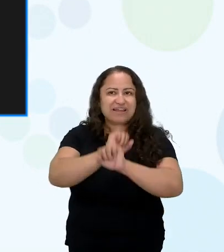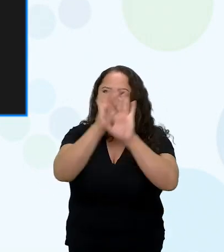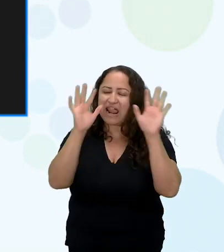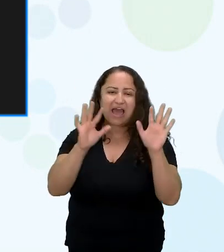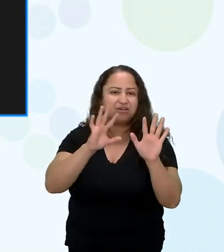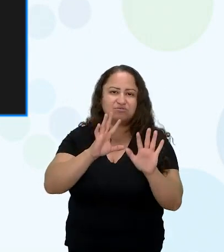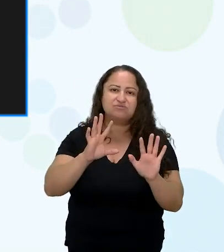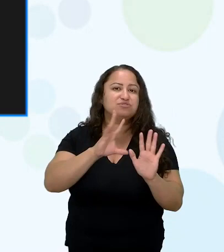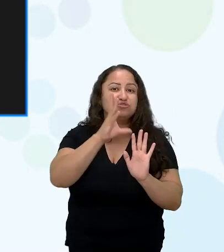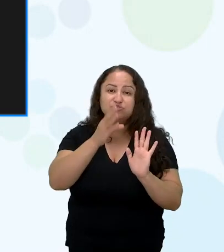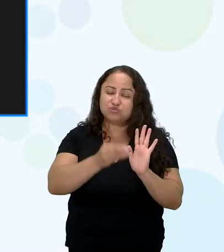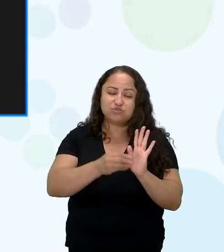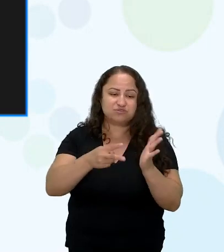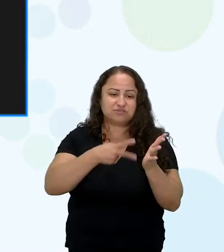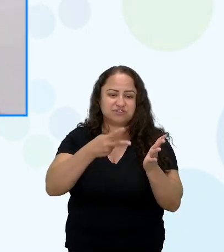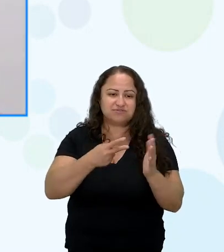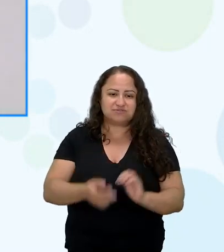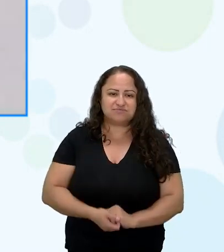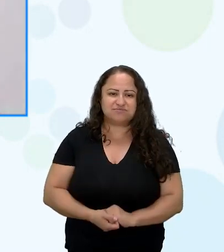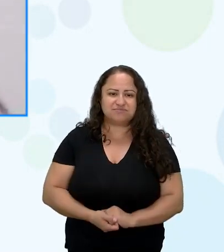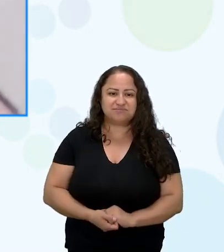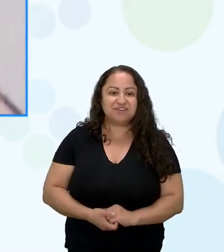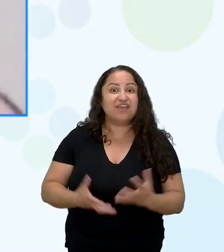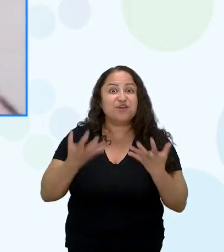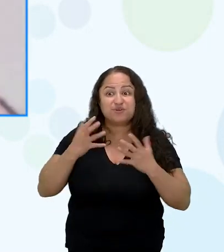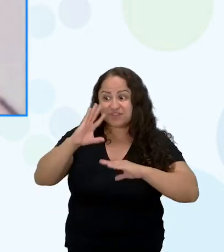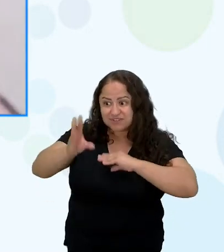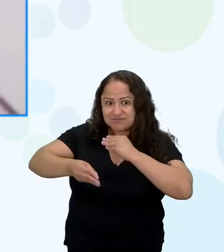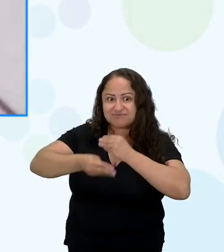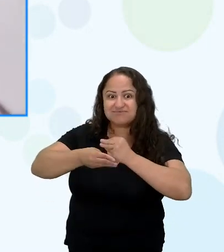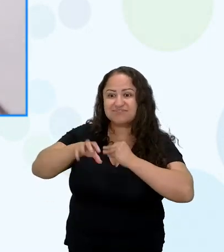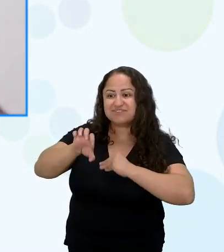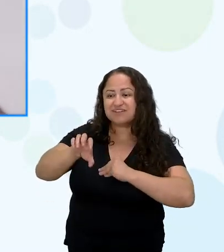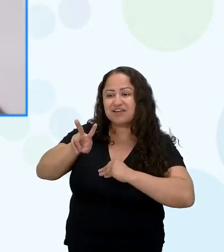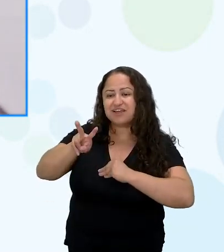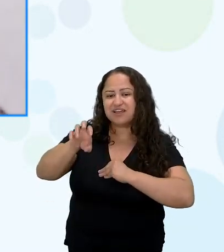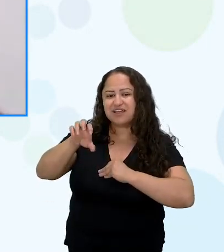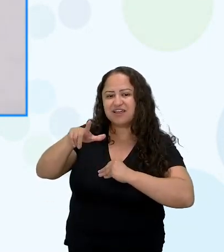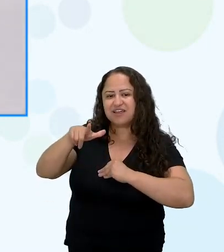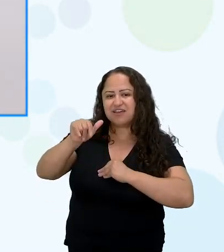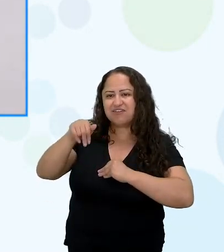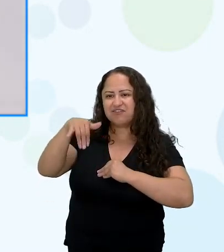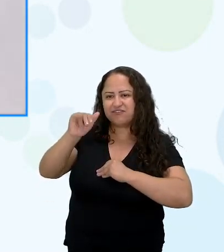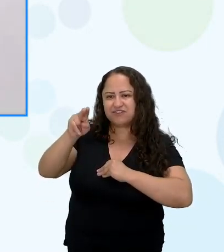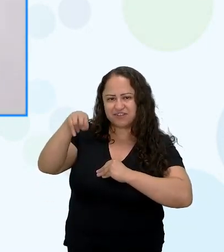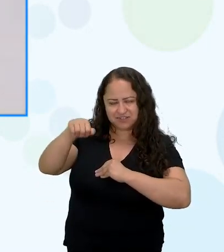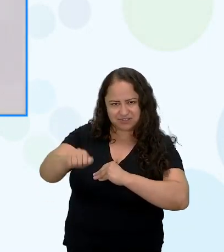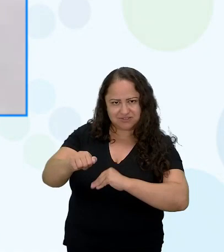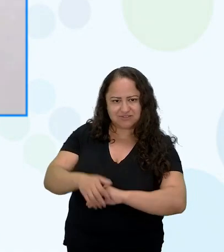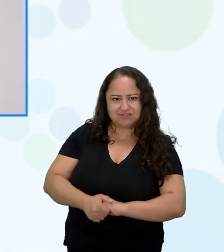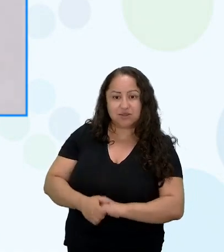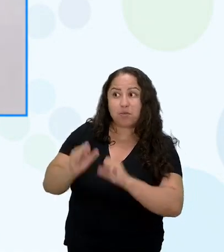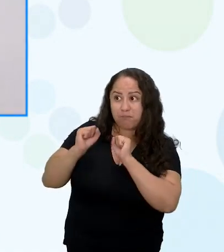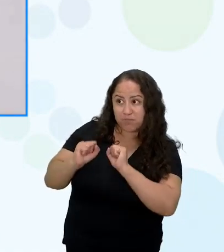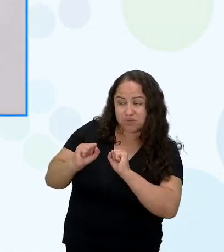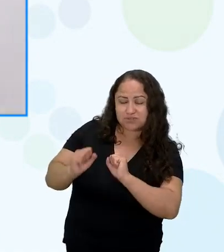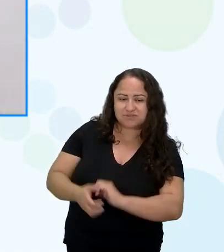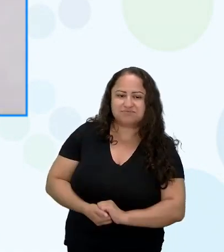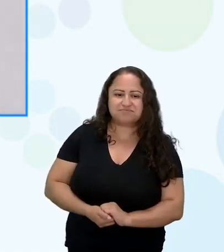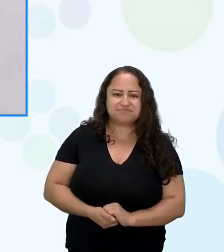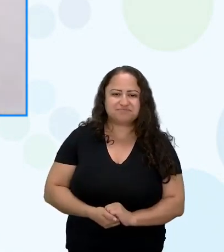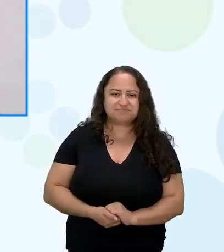comentar eu queria completar o da Evelyn posso? sim, claro então